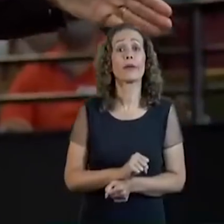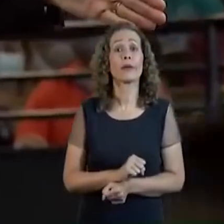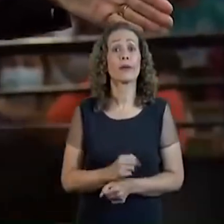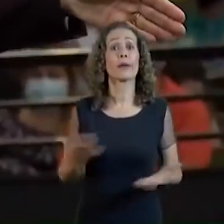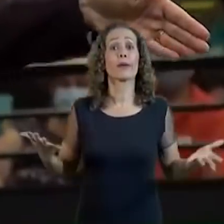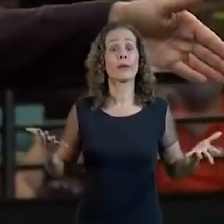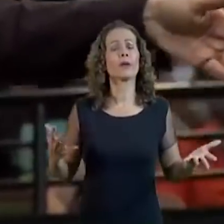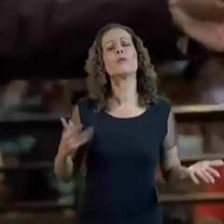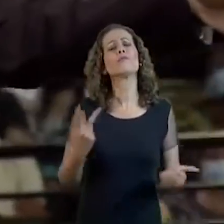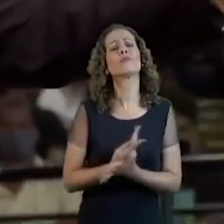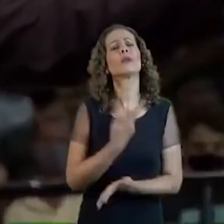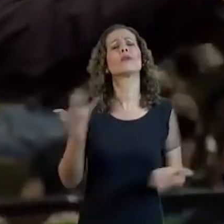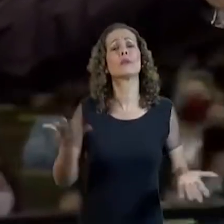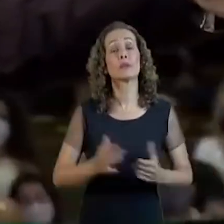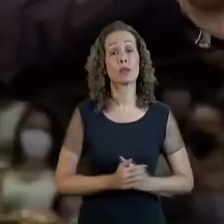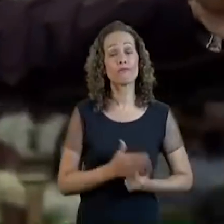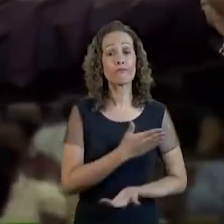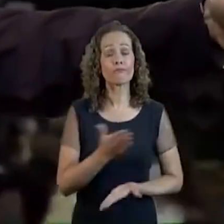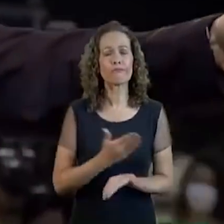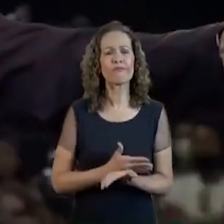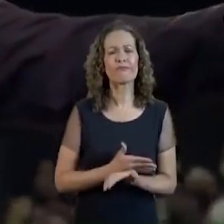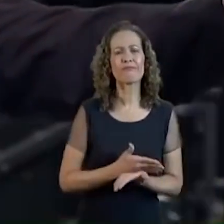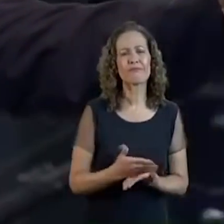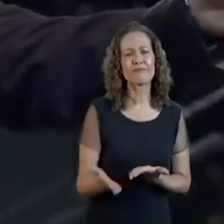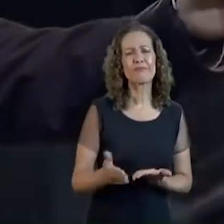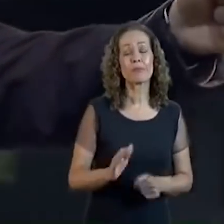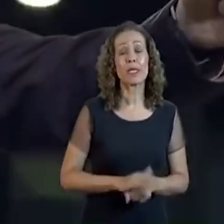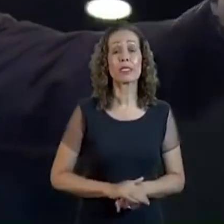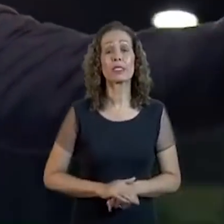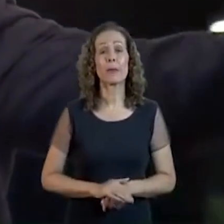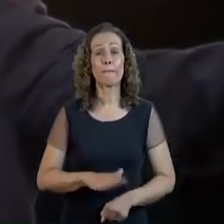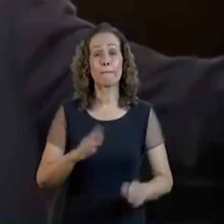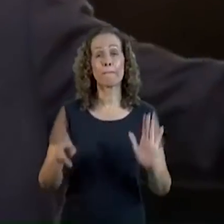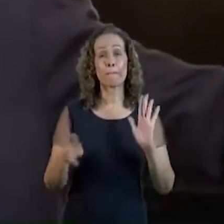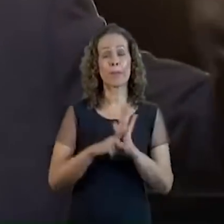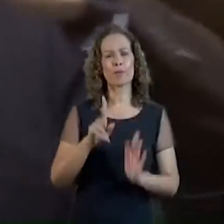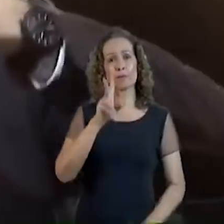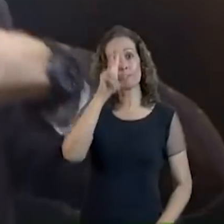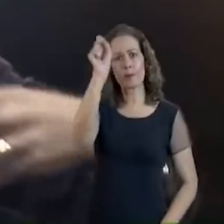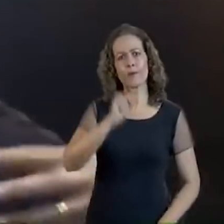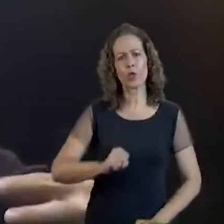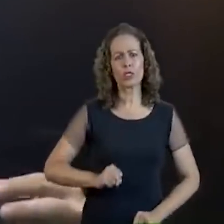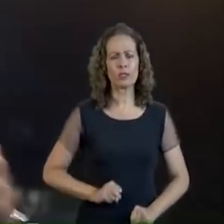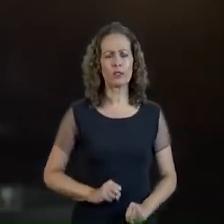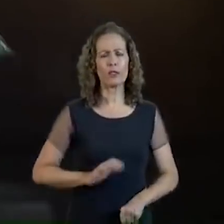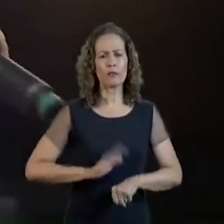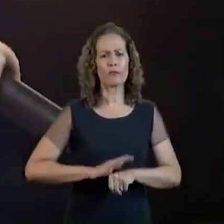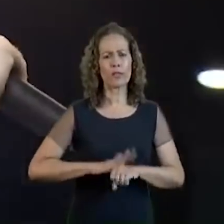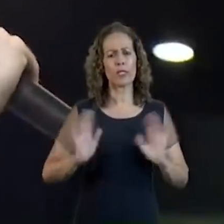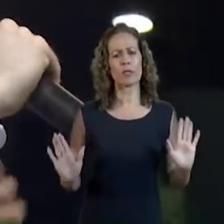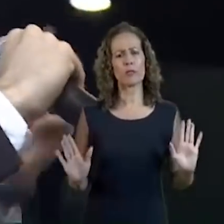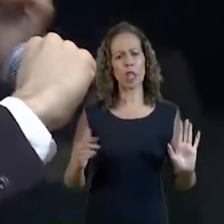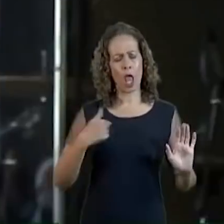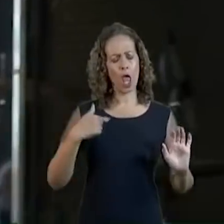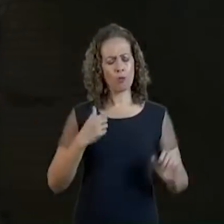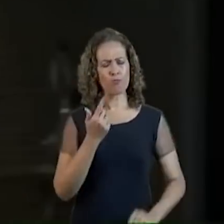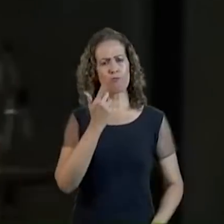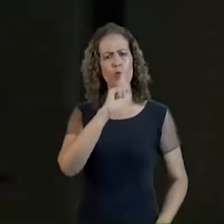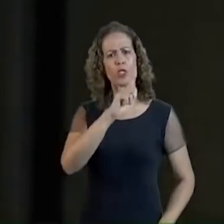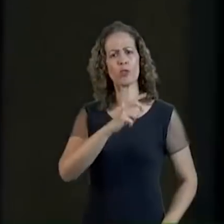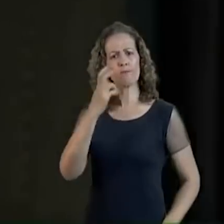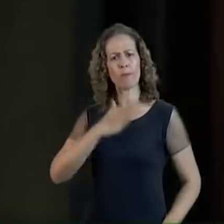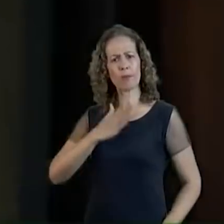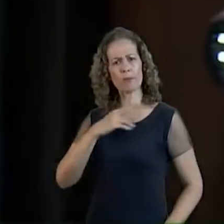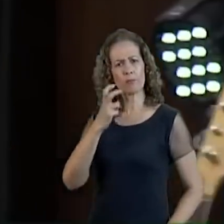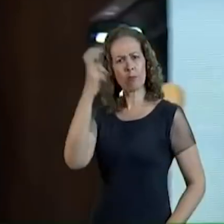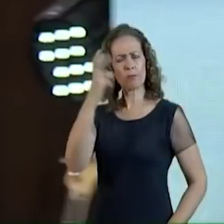E aí o que que acontece? Você começa a querer Fazer tudo na força Do seu braço Não Meu diálogo Eu consigo Com meu braço Eu consigo Com a minha inteligência